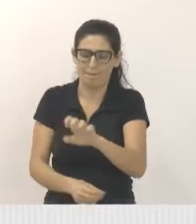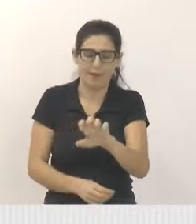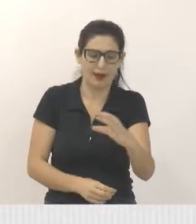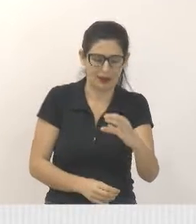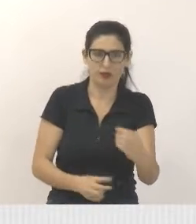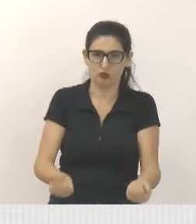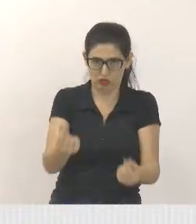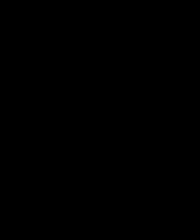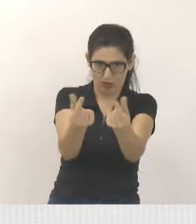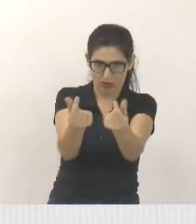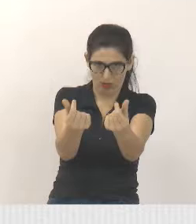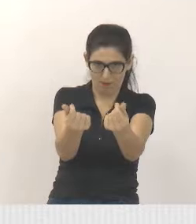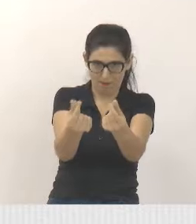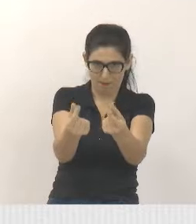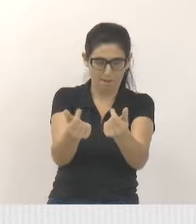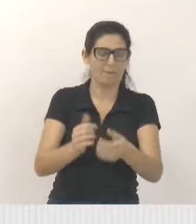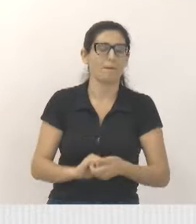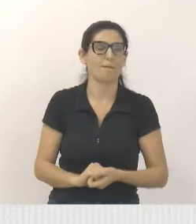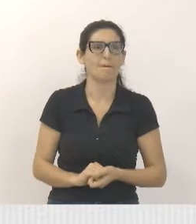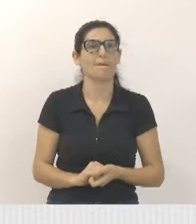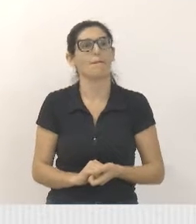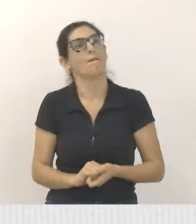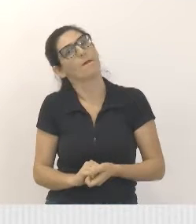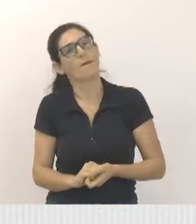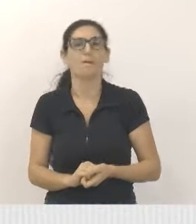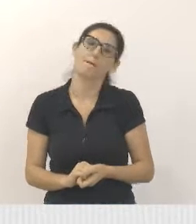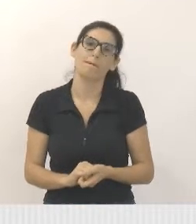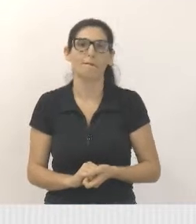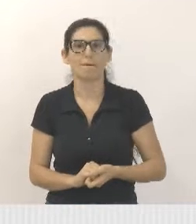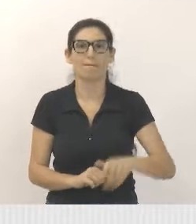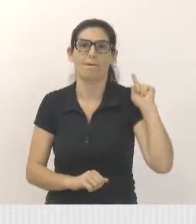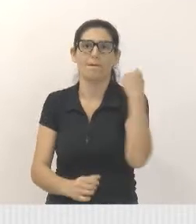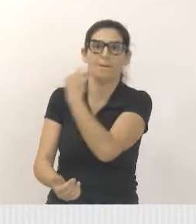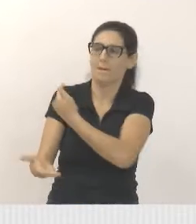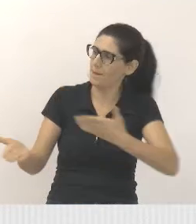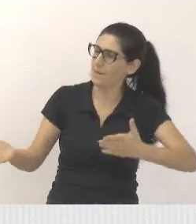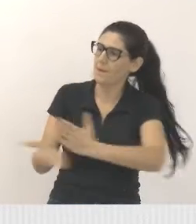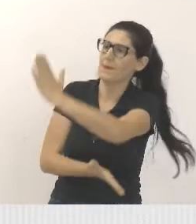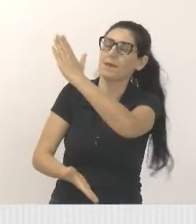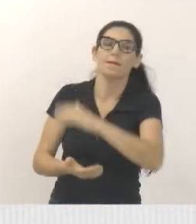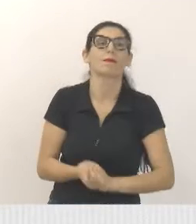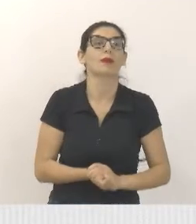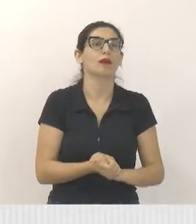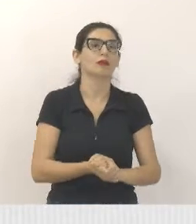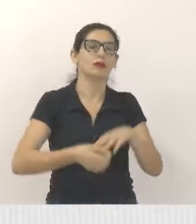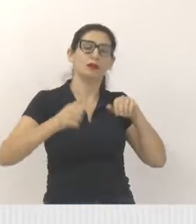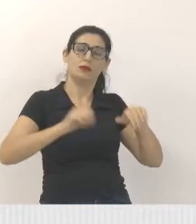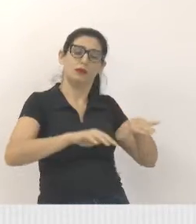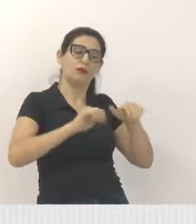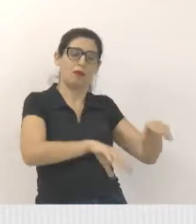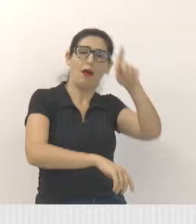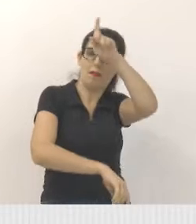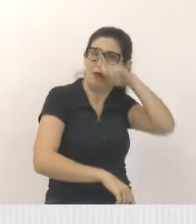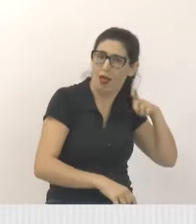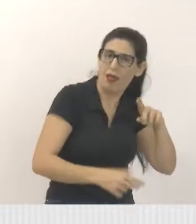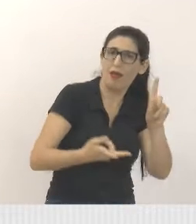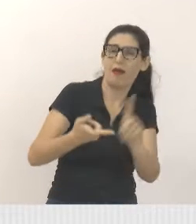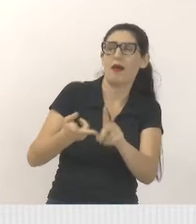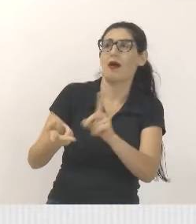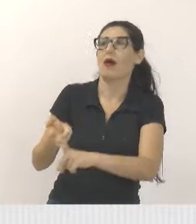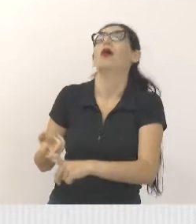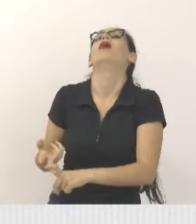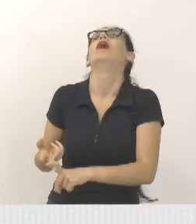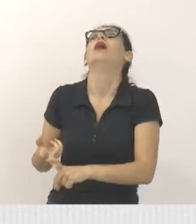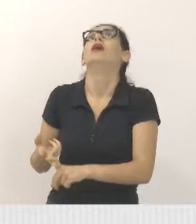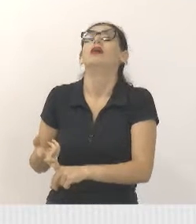minha emenda positiva. Nós aprovamos setembro amarelo, nós temos um índice